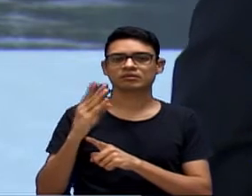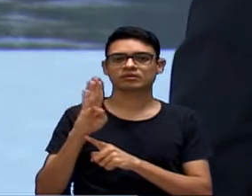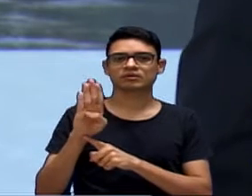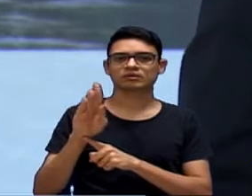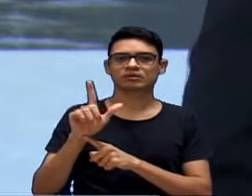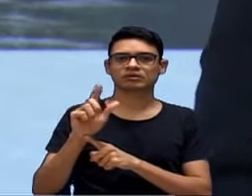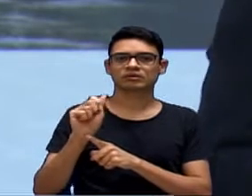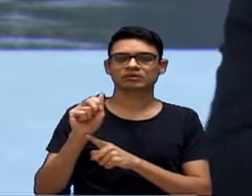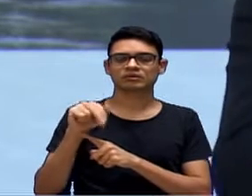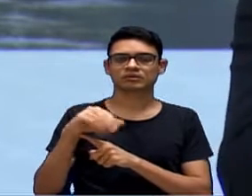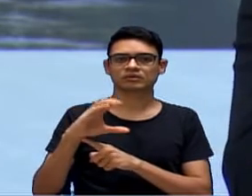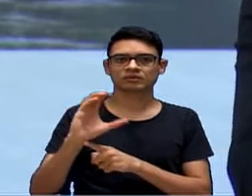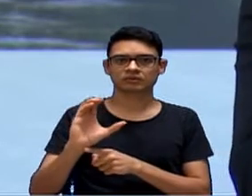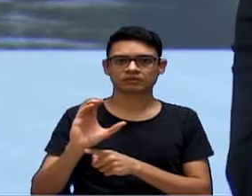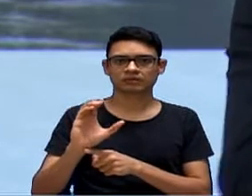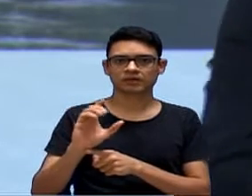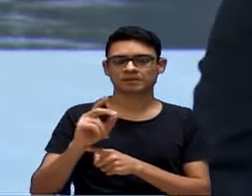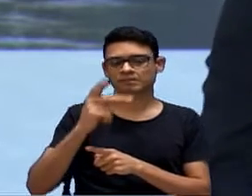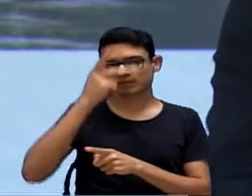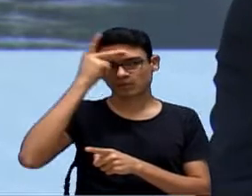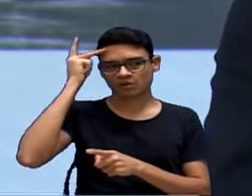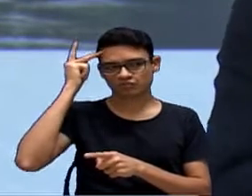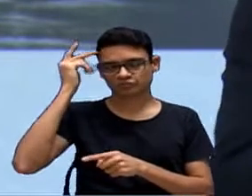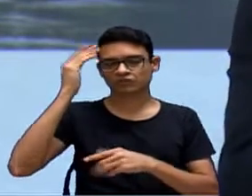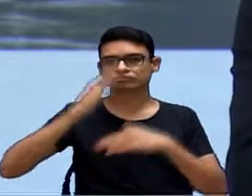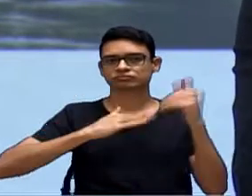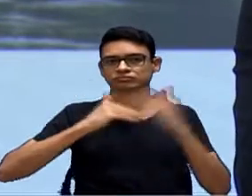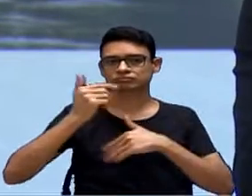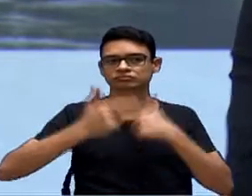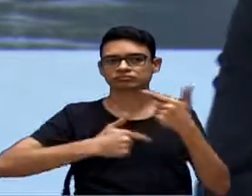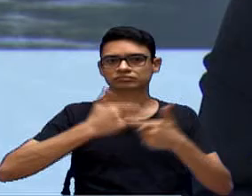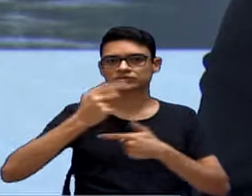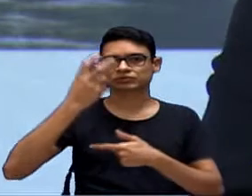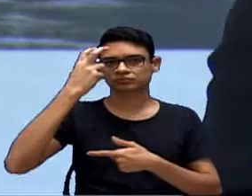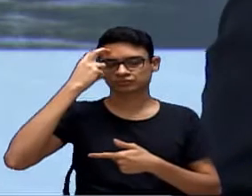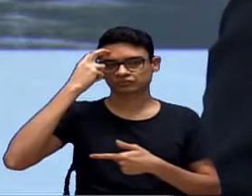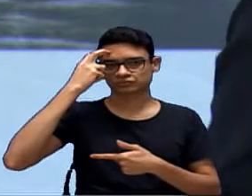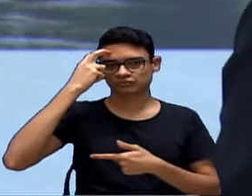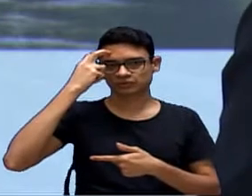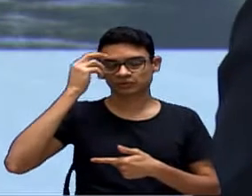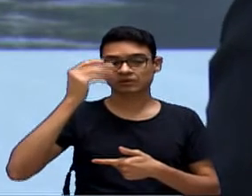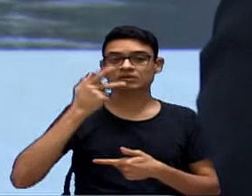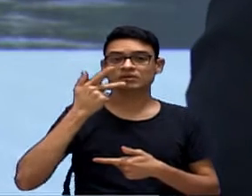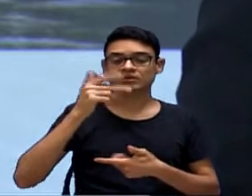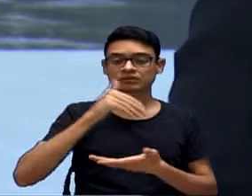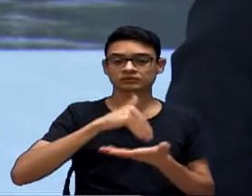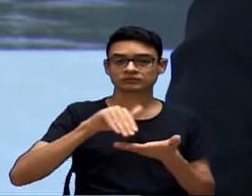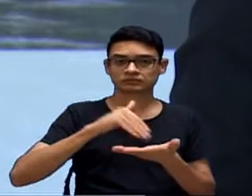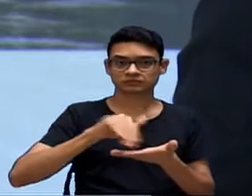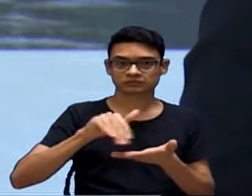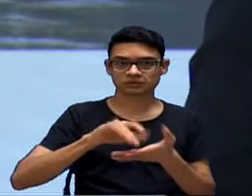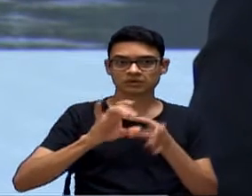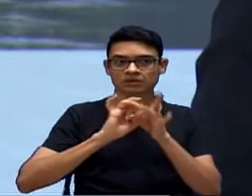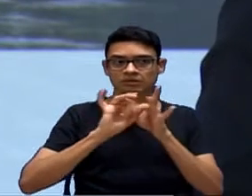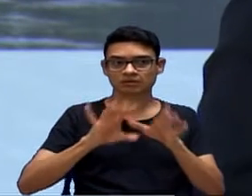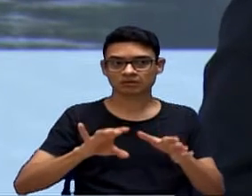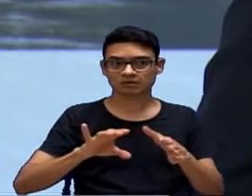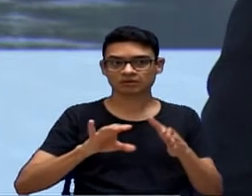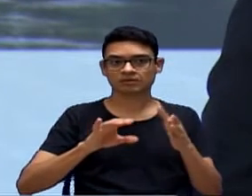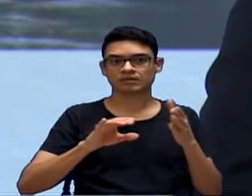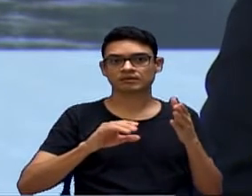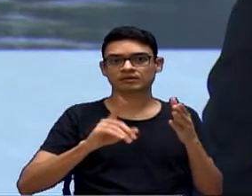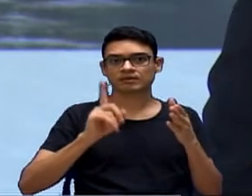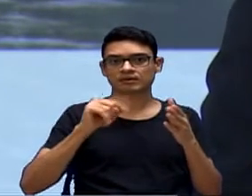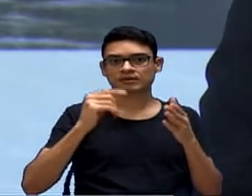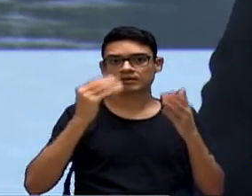os trabalhadores da cultura e falei que a Secretaria da Cultura ia abrir o edital para que os novos projetos